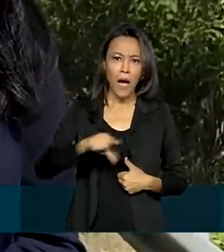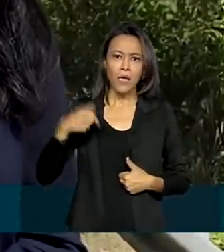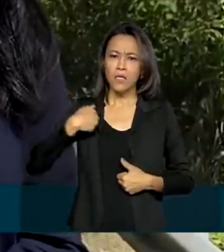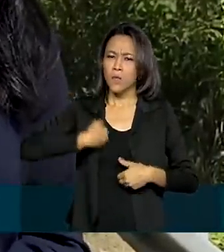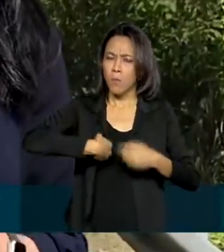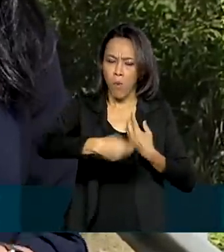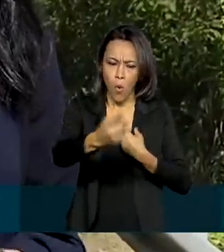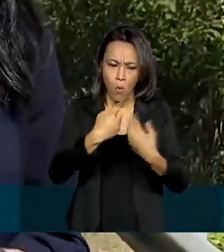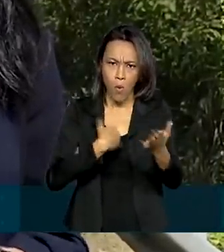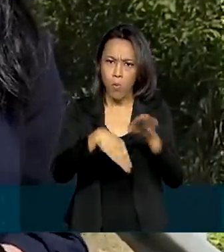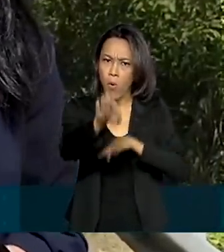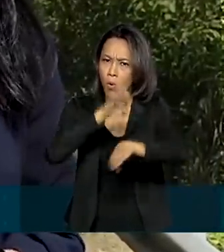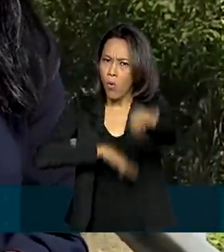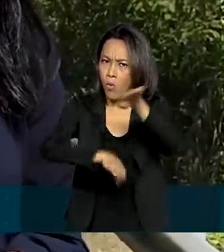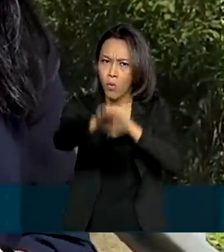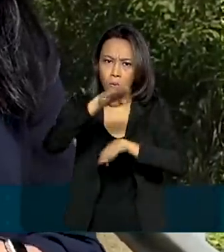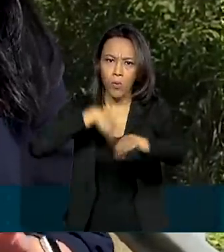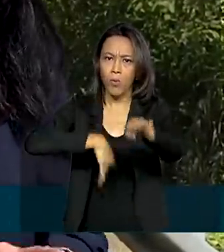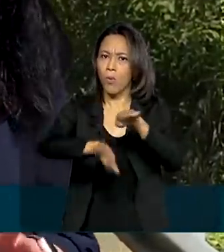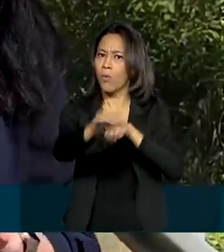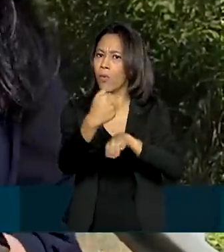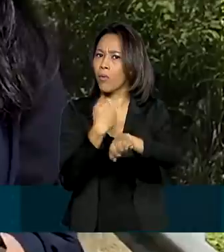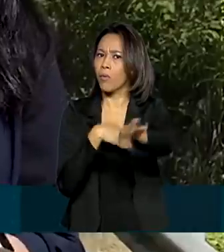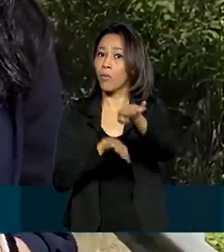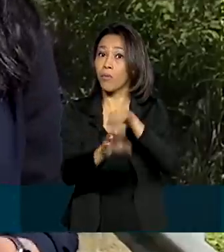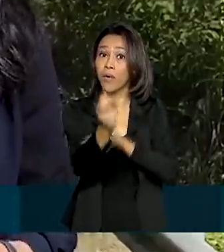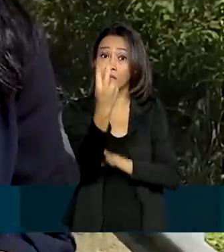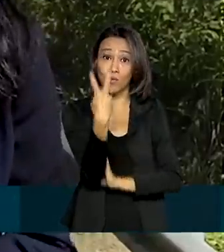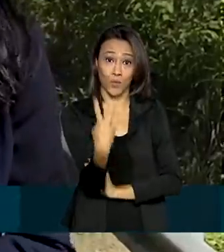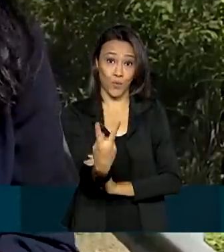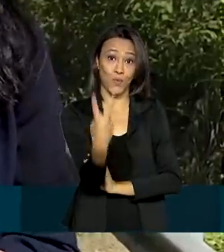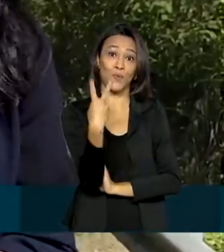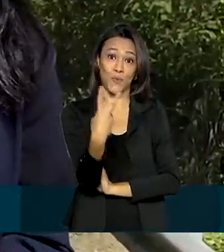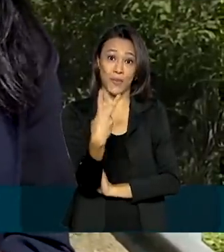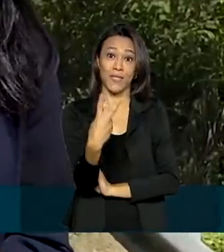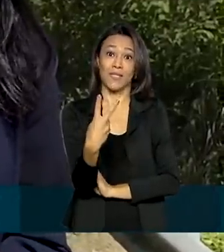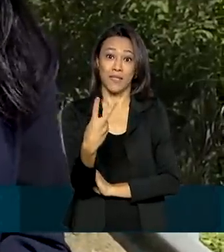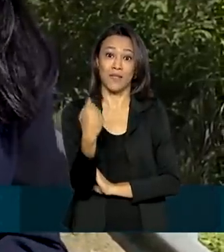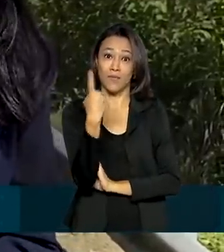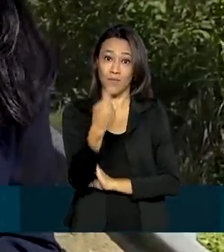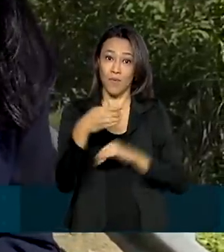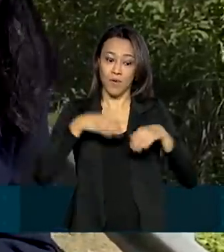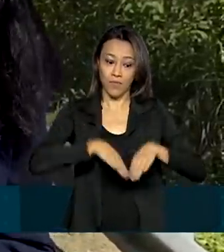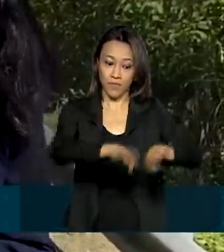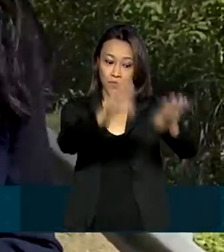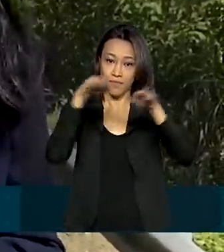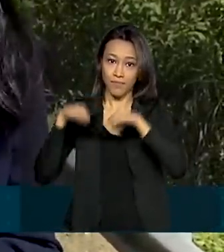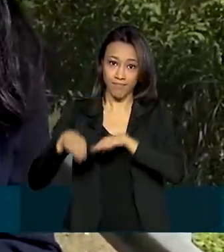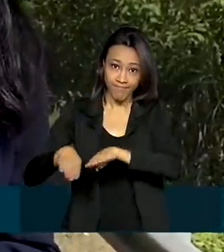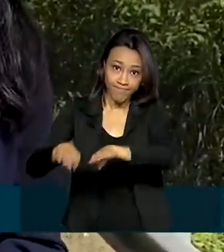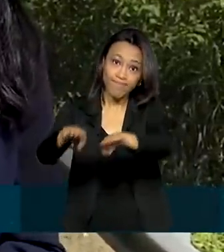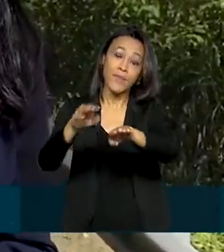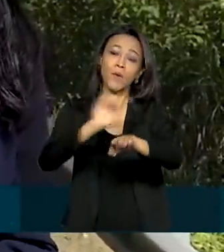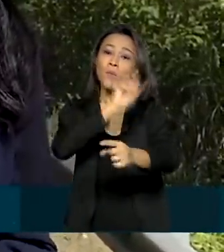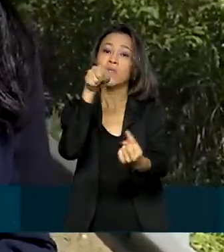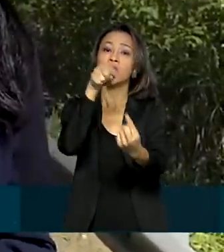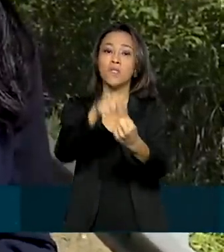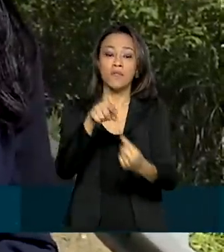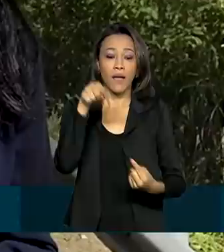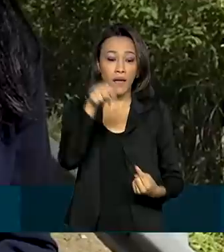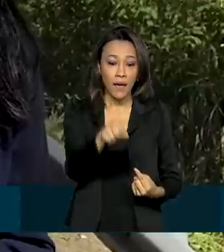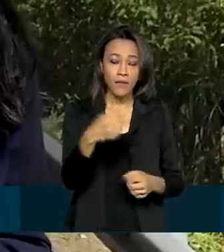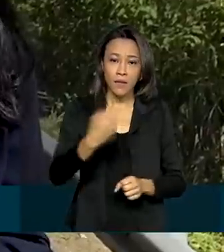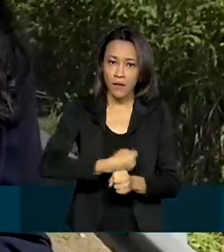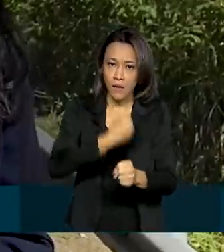segurança ao trânsito. Isso porque agora serão duas pistas, cada uma numa direção. Além disso, a ideia é a obra